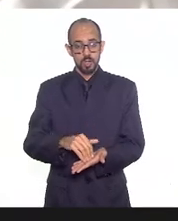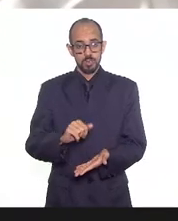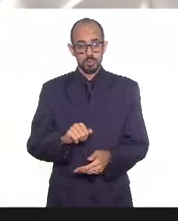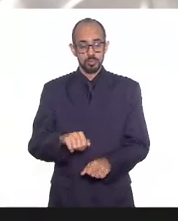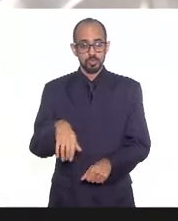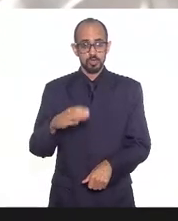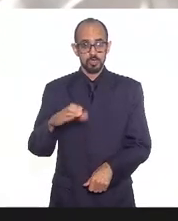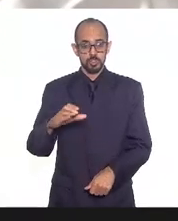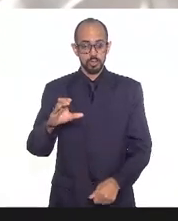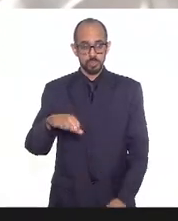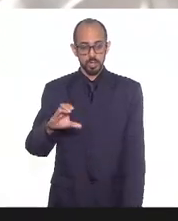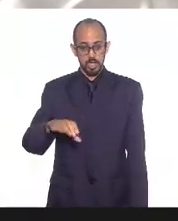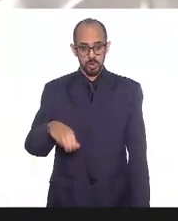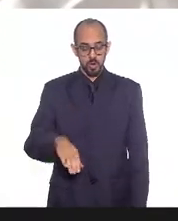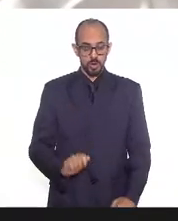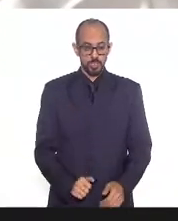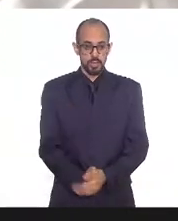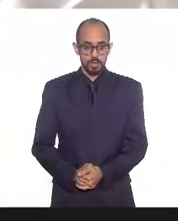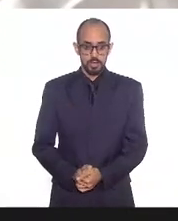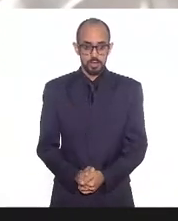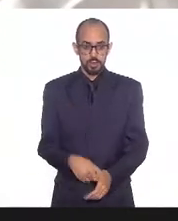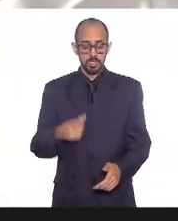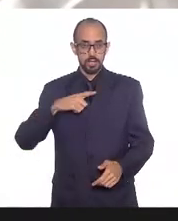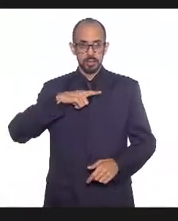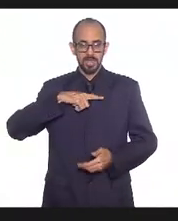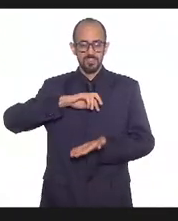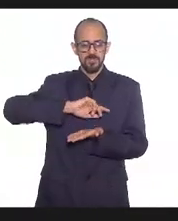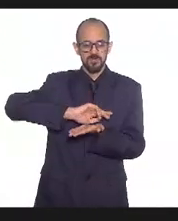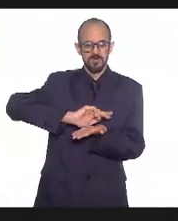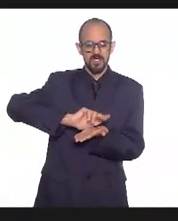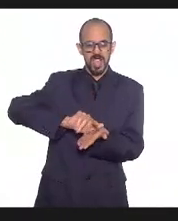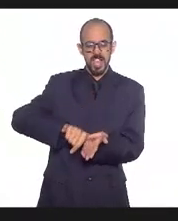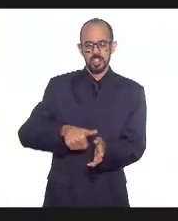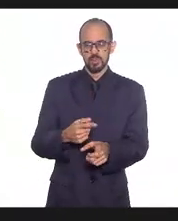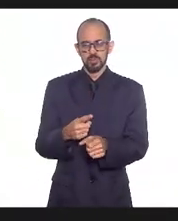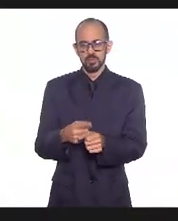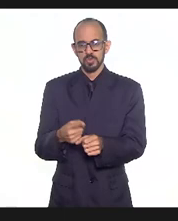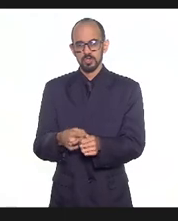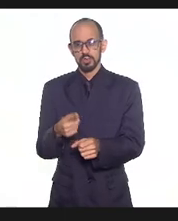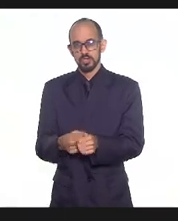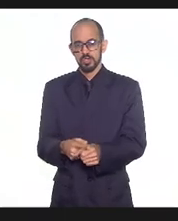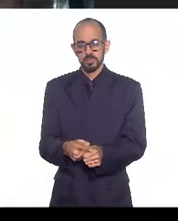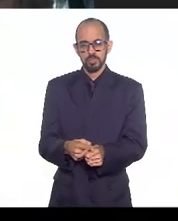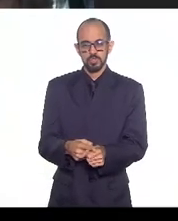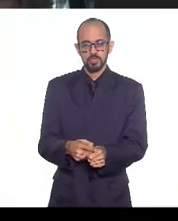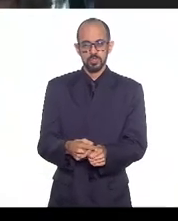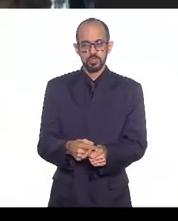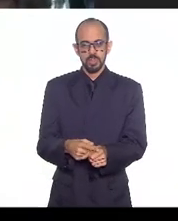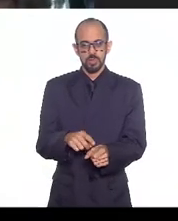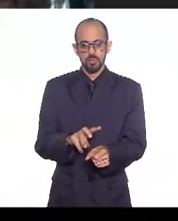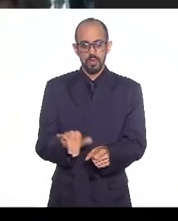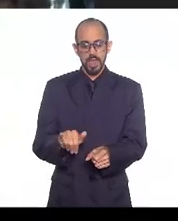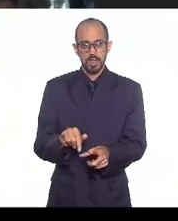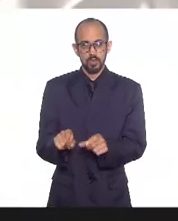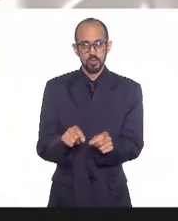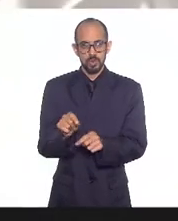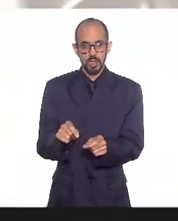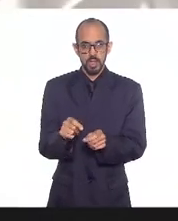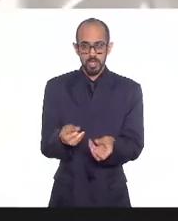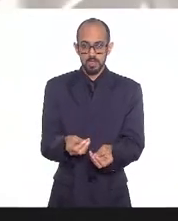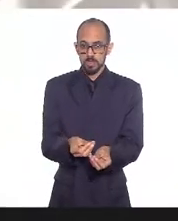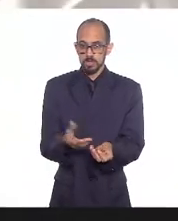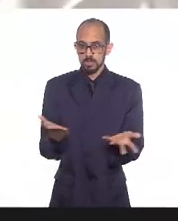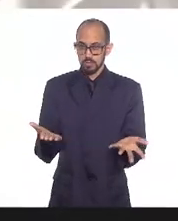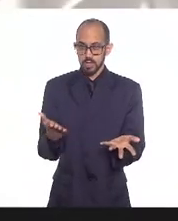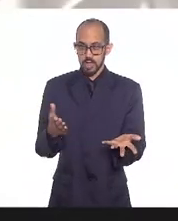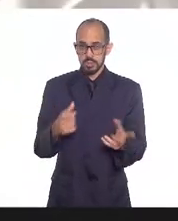petroleiros alcança diversos municípios então acho que a gente pode levar essa preocupação